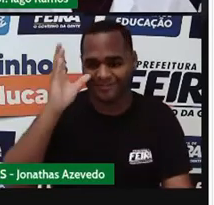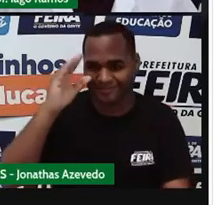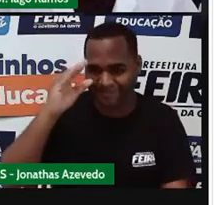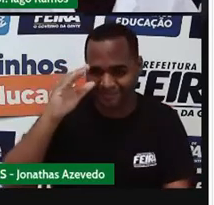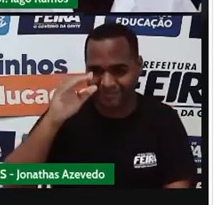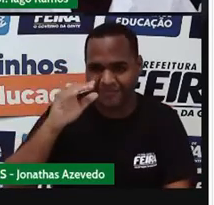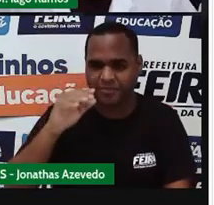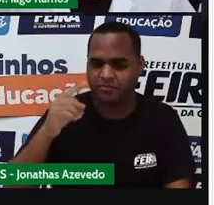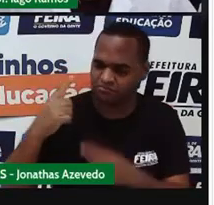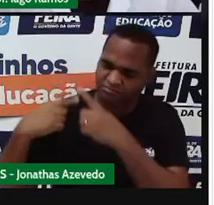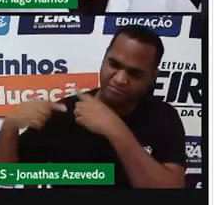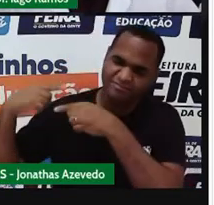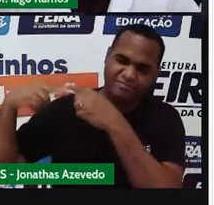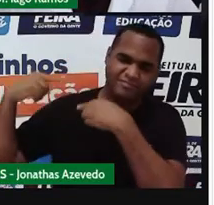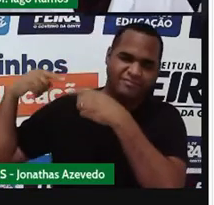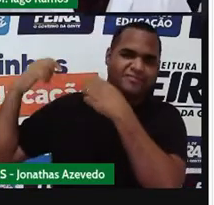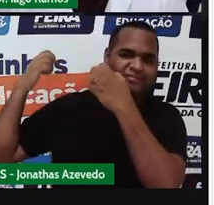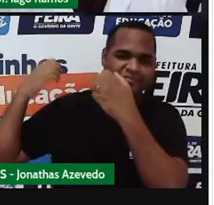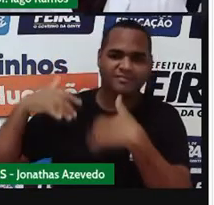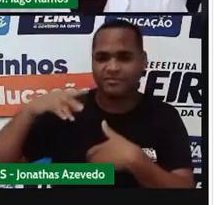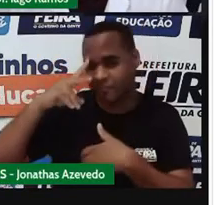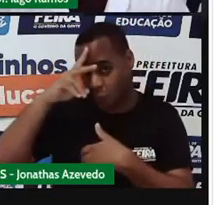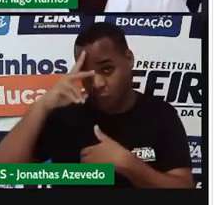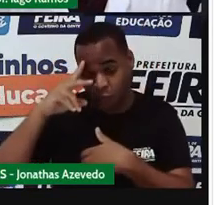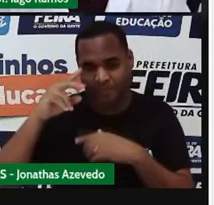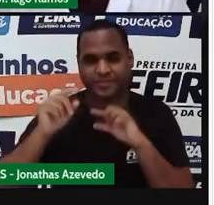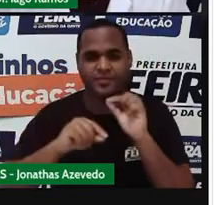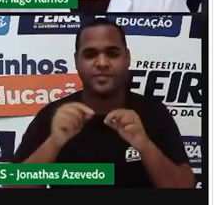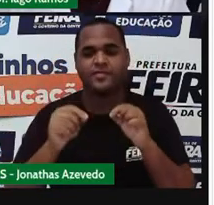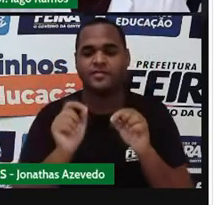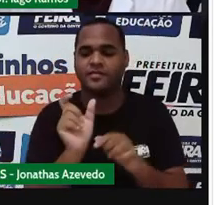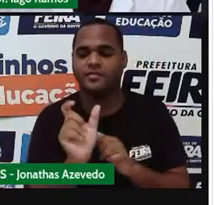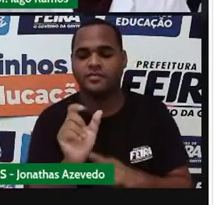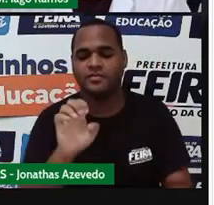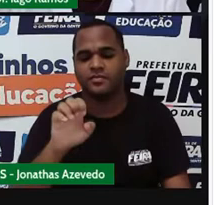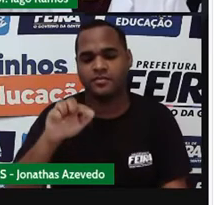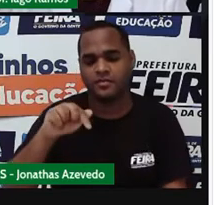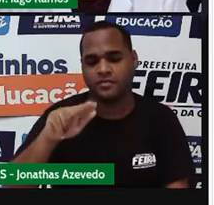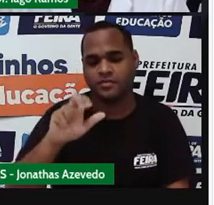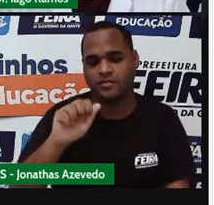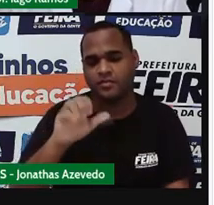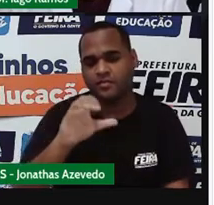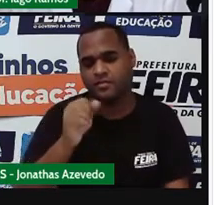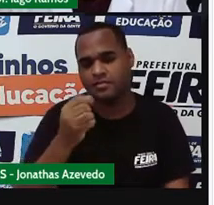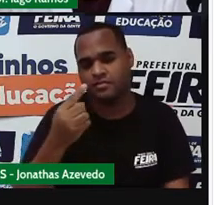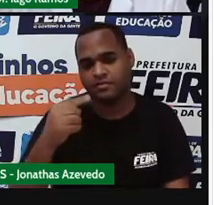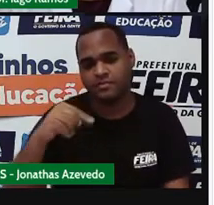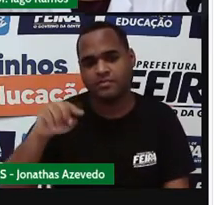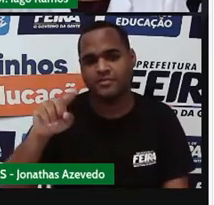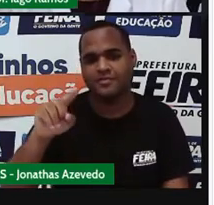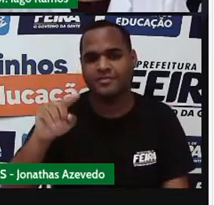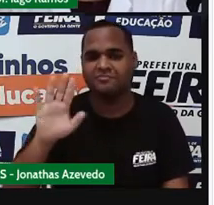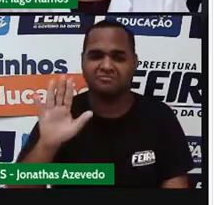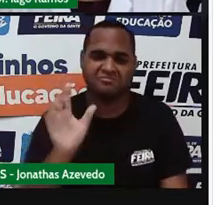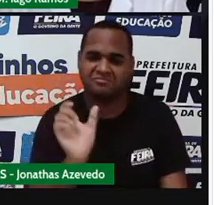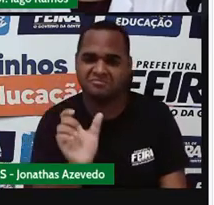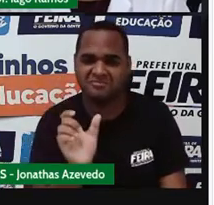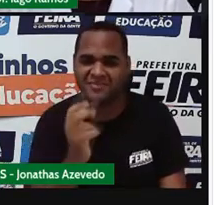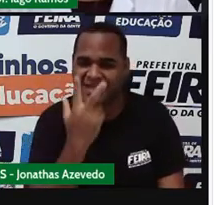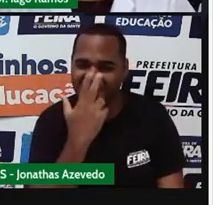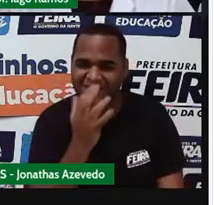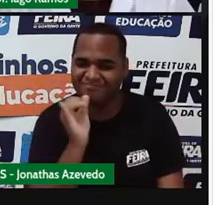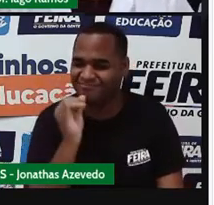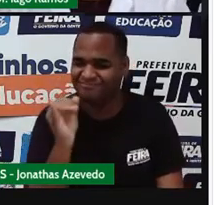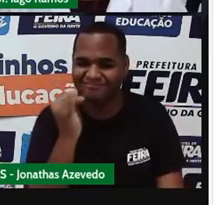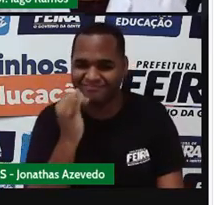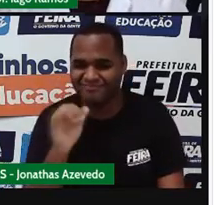histórica pra você, tá? A palavra equação, ela vem do latim equatione, né? Parece italiano também,